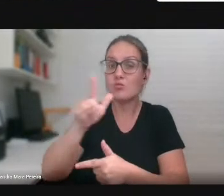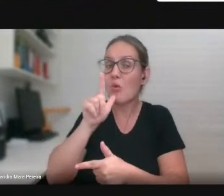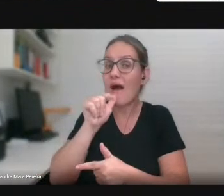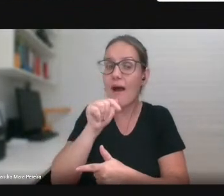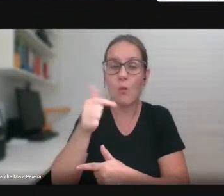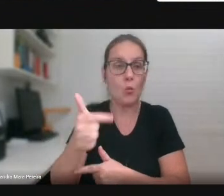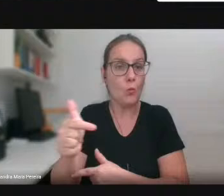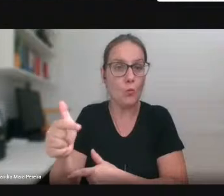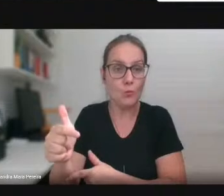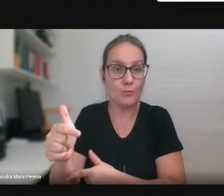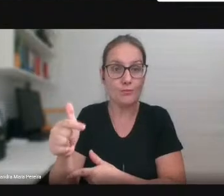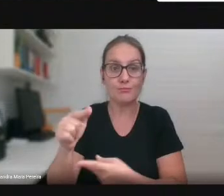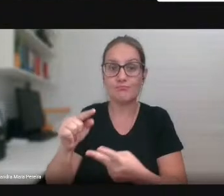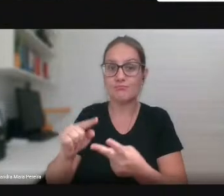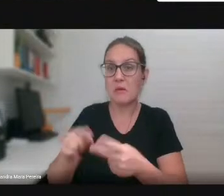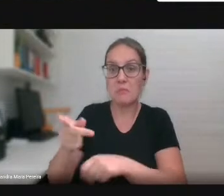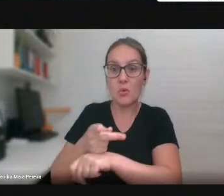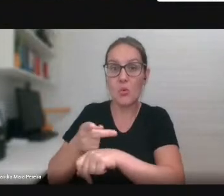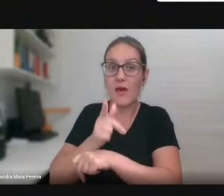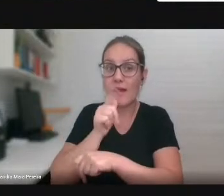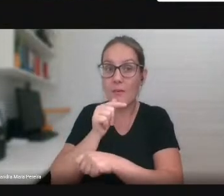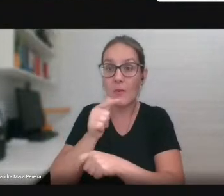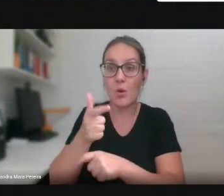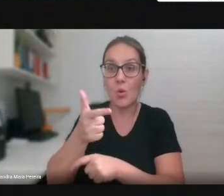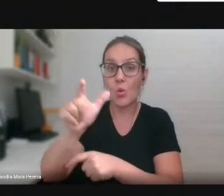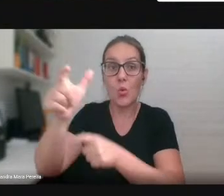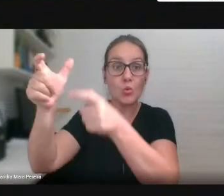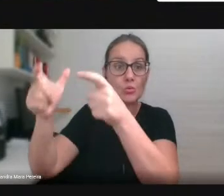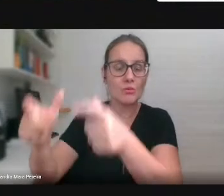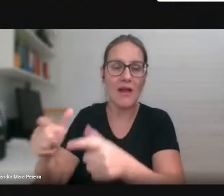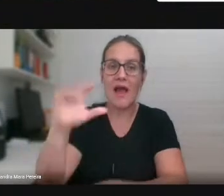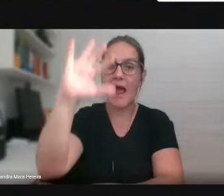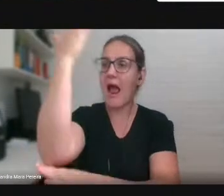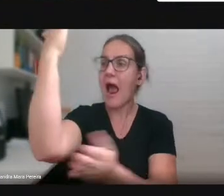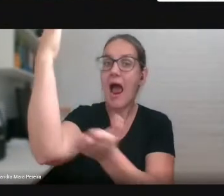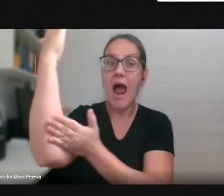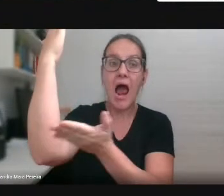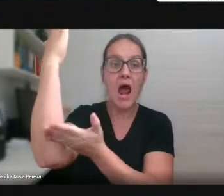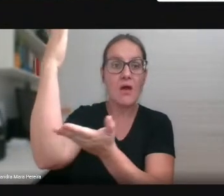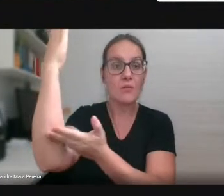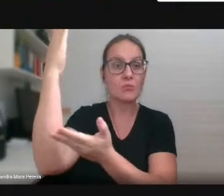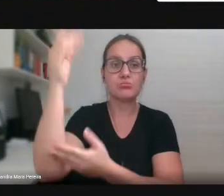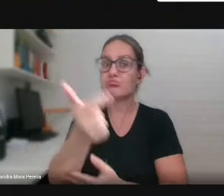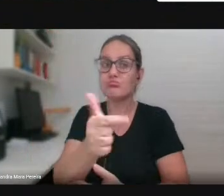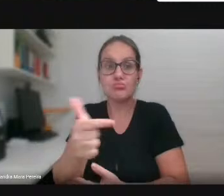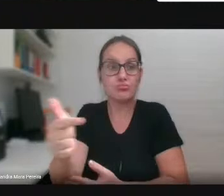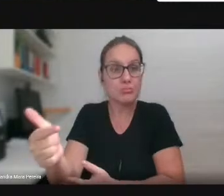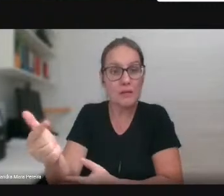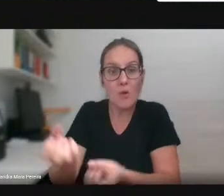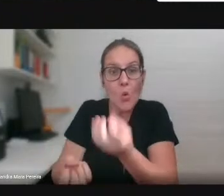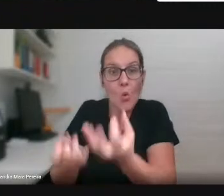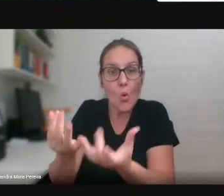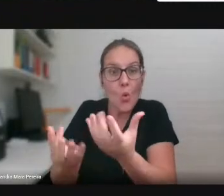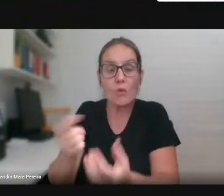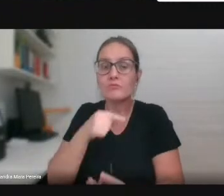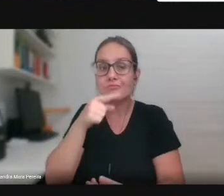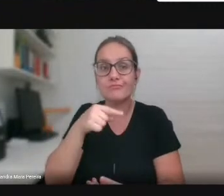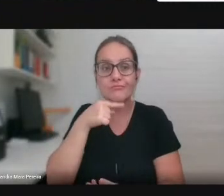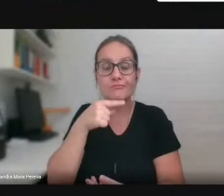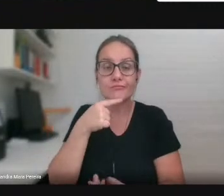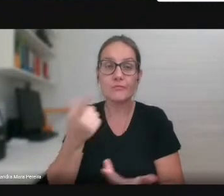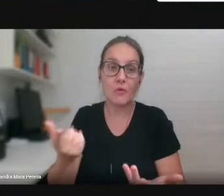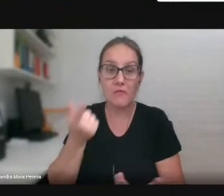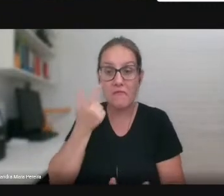tem que procurar água em outros lugares, lenha para fazer, para cozinhar, não tem, enfim, situações realmente